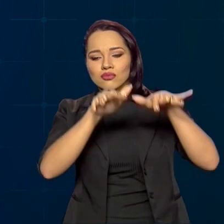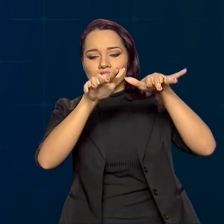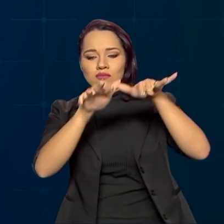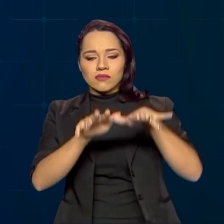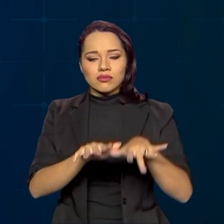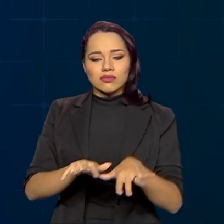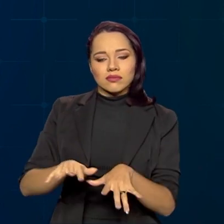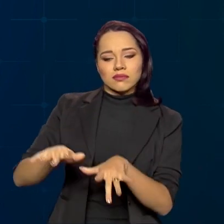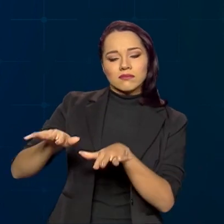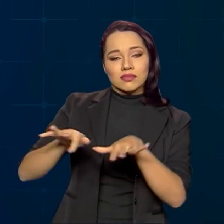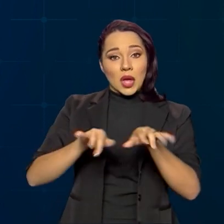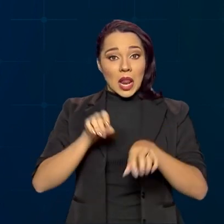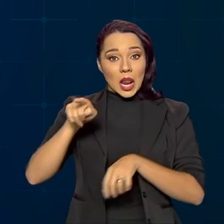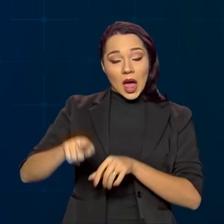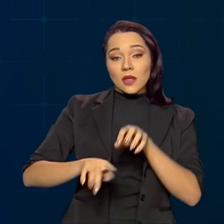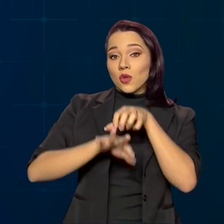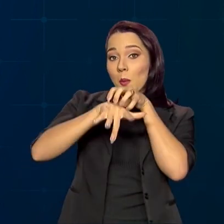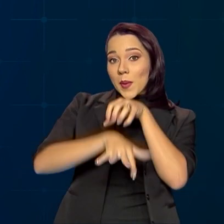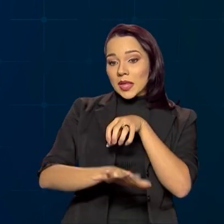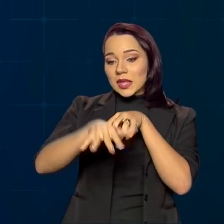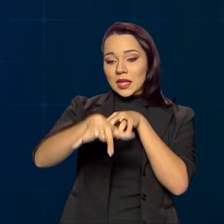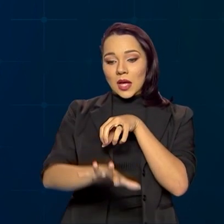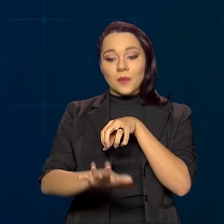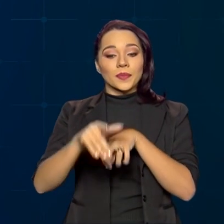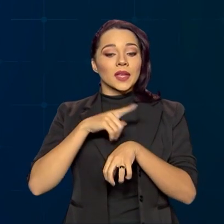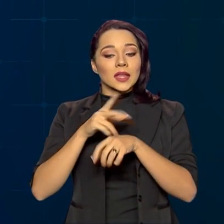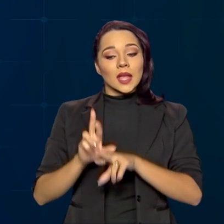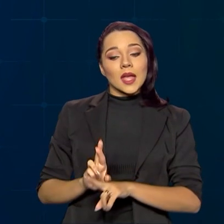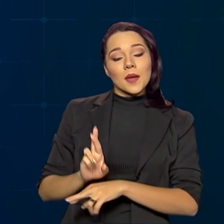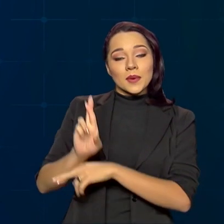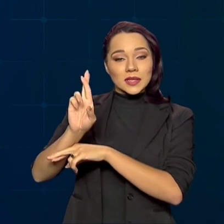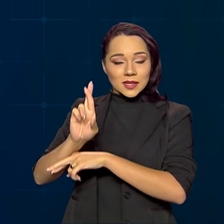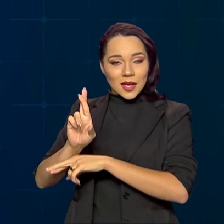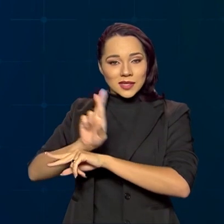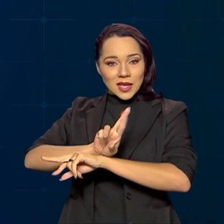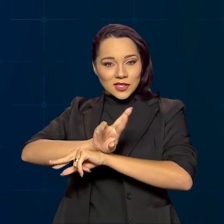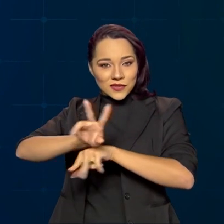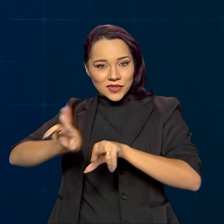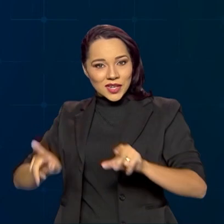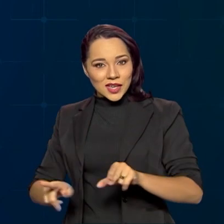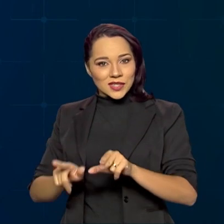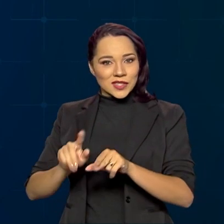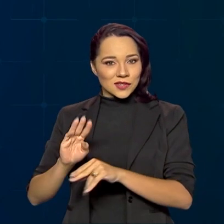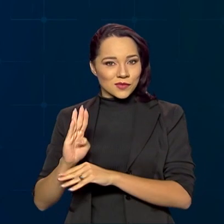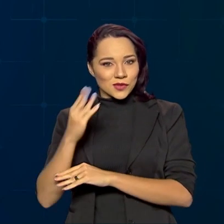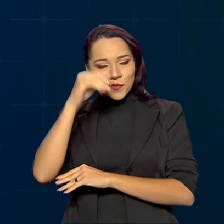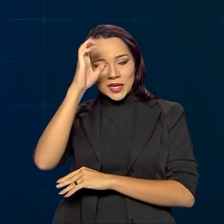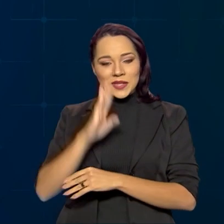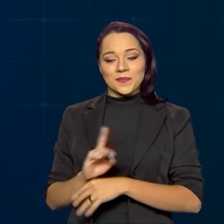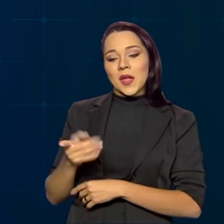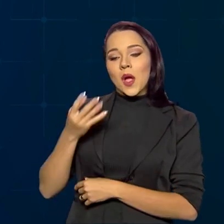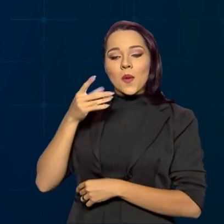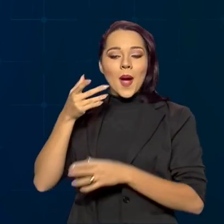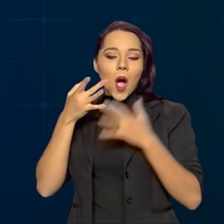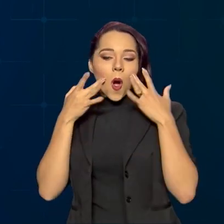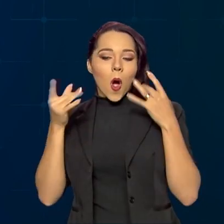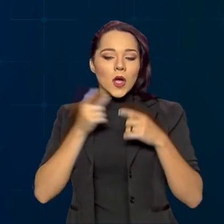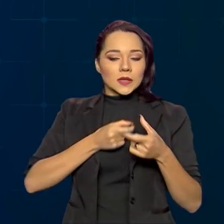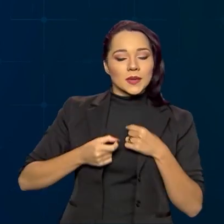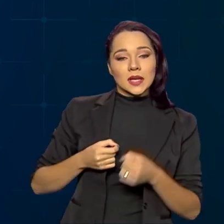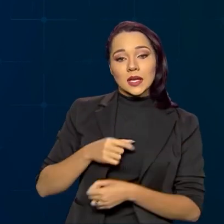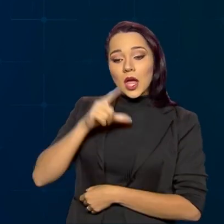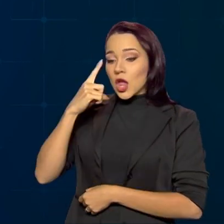É no Pantanal que se reúnem representantes conhecidos da biodiversidade brasileira, como a onça-pintada, o